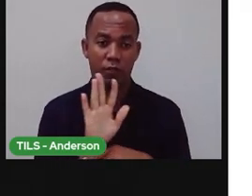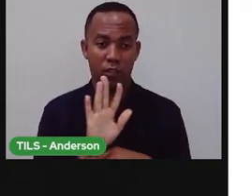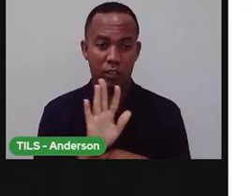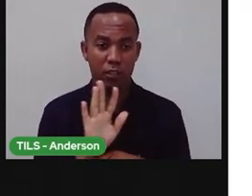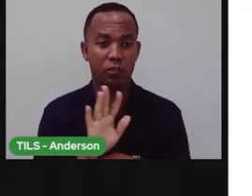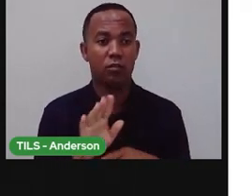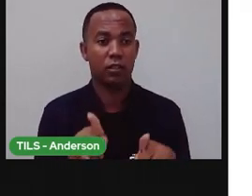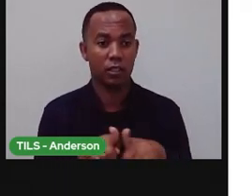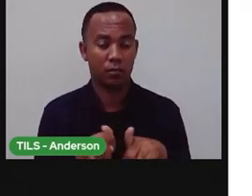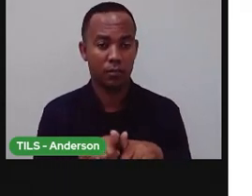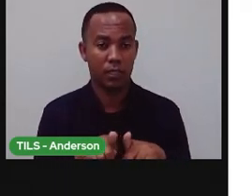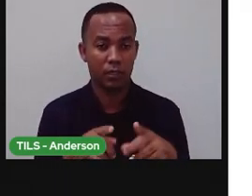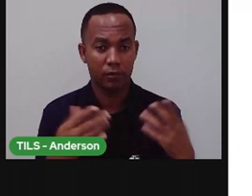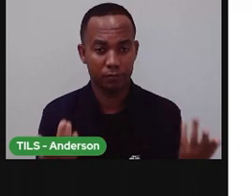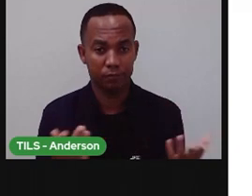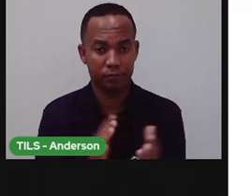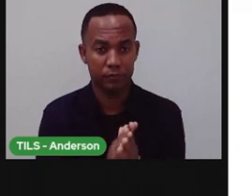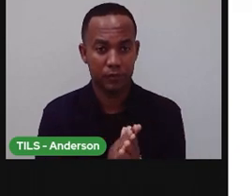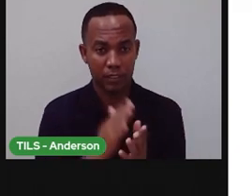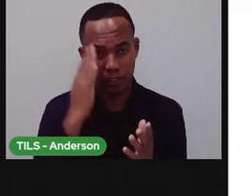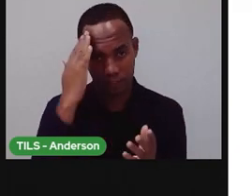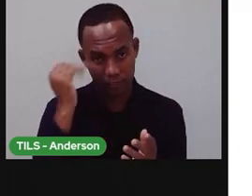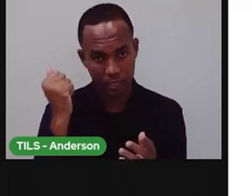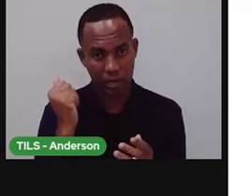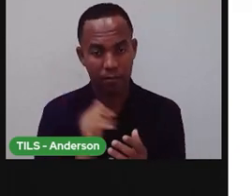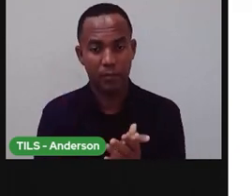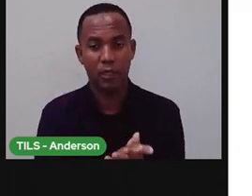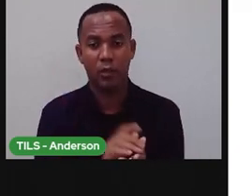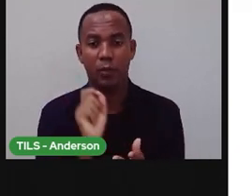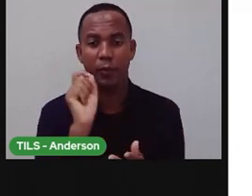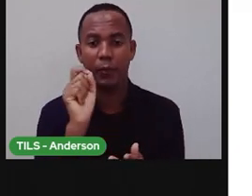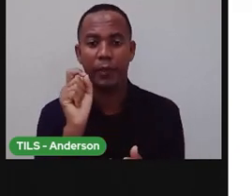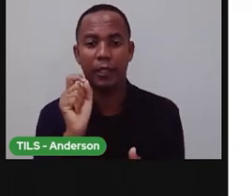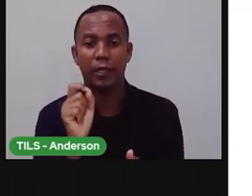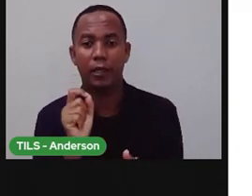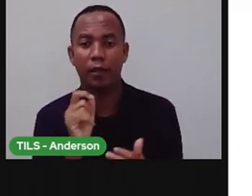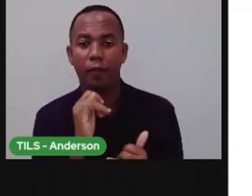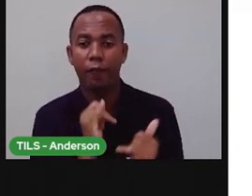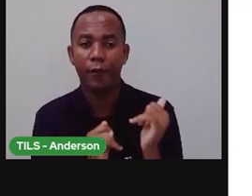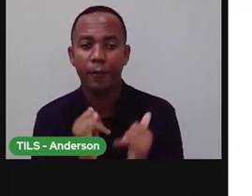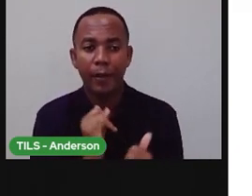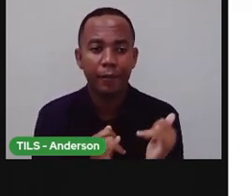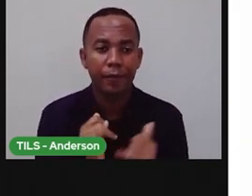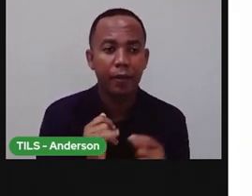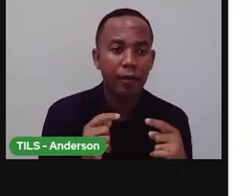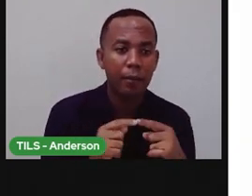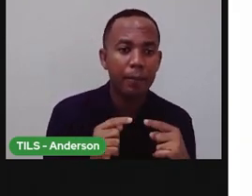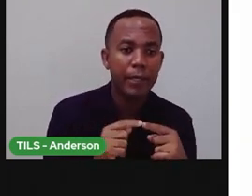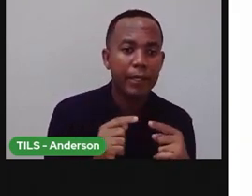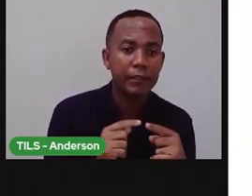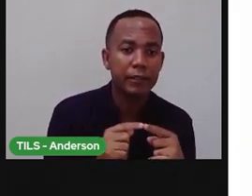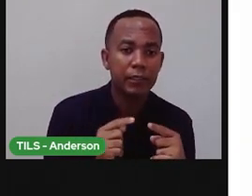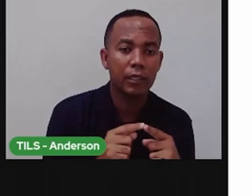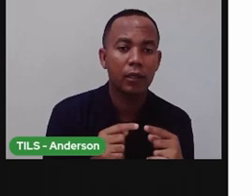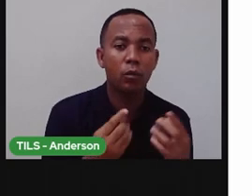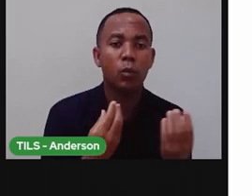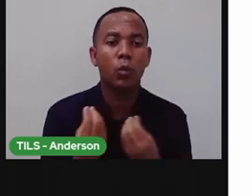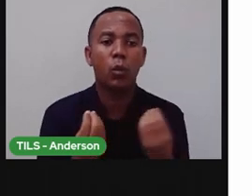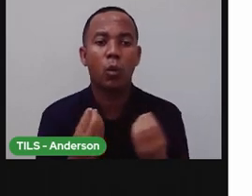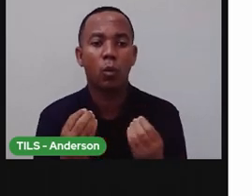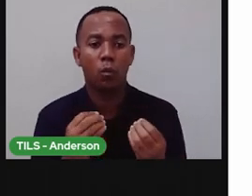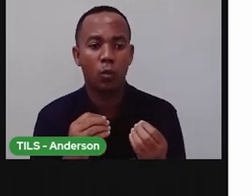podcast. Quem sabe o que é um podcast? Que a gente, inclusive, ouviu aqui em uma das aulas, não é? Sobre a criação do universo.